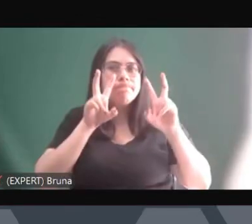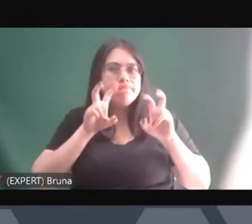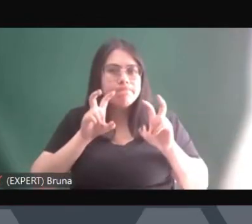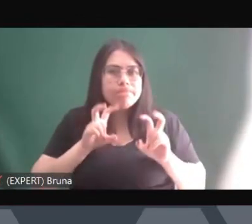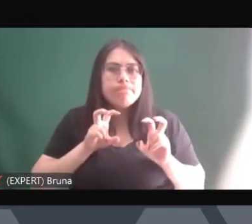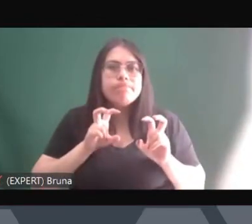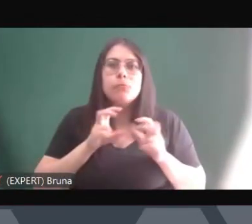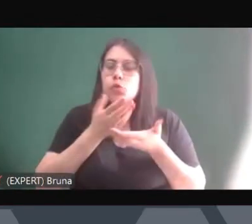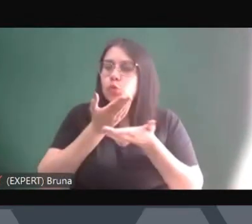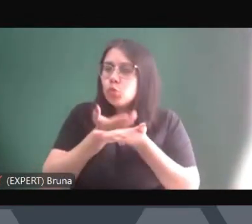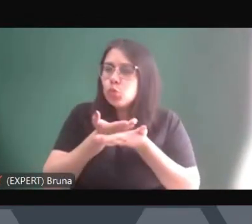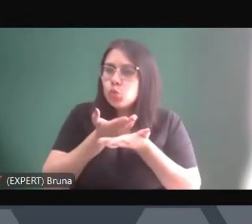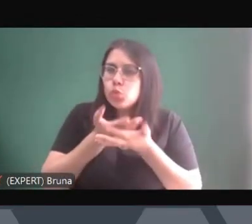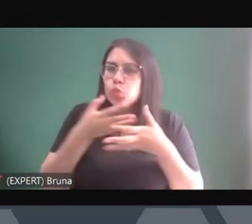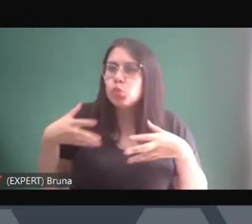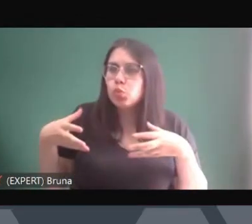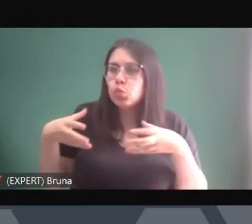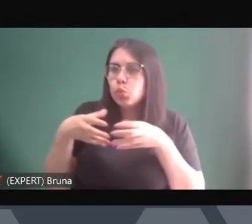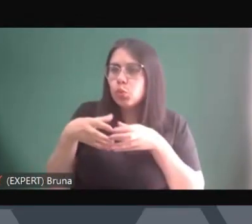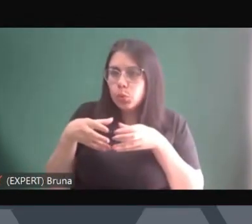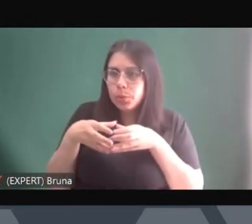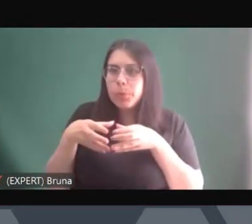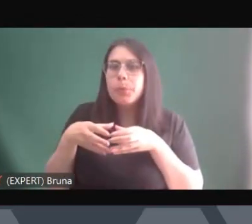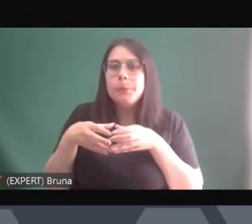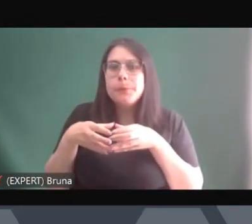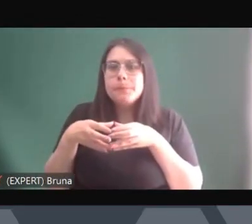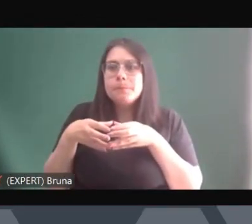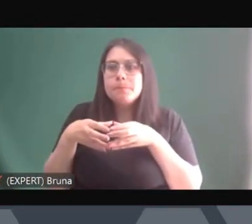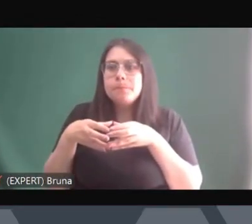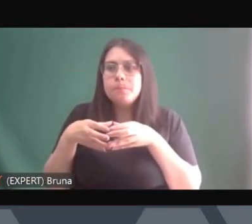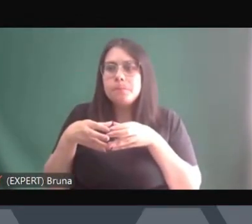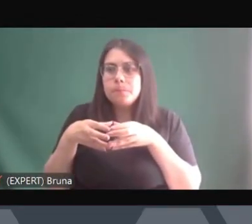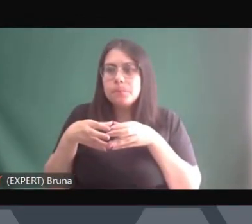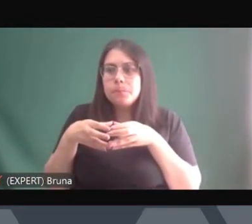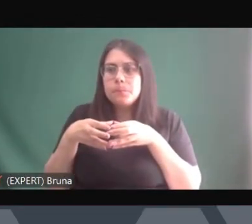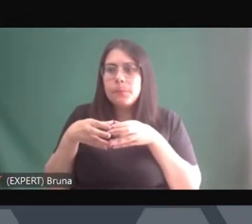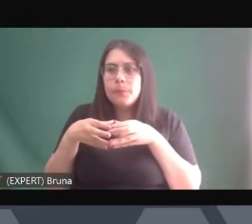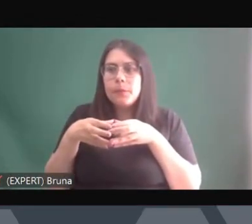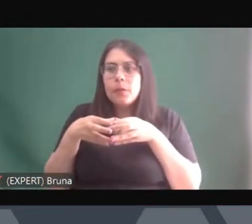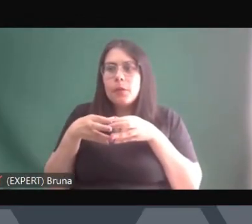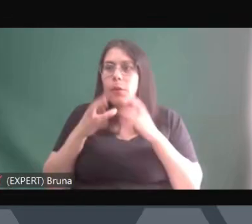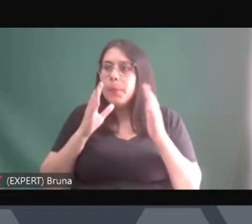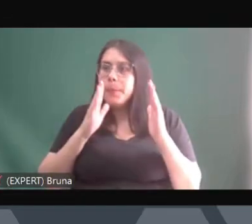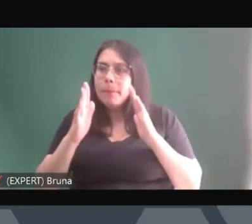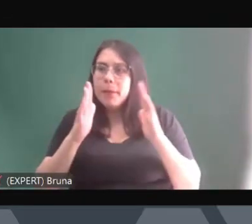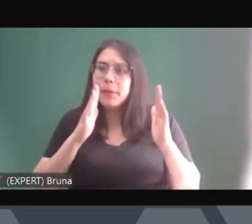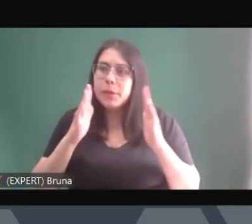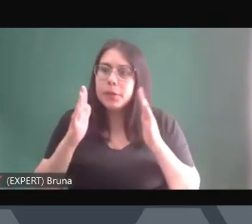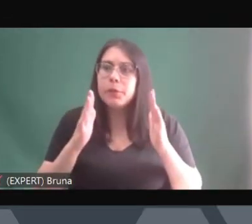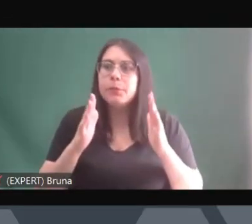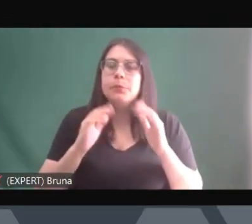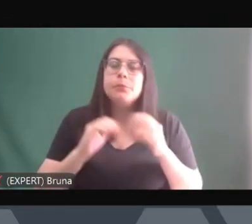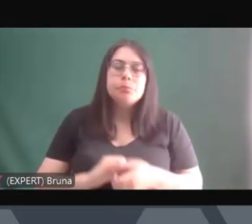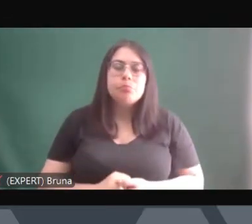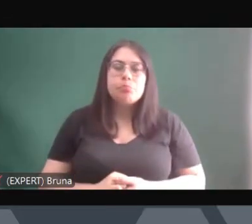são de estudo do grupo e que não se limitam exclusivamente ao período aí do golpe militar.